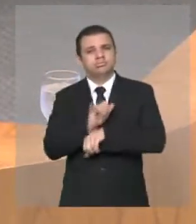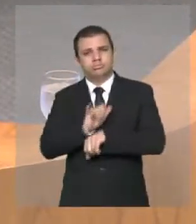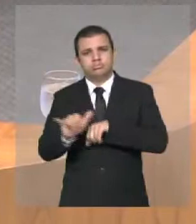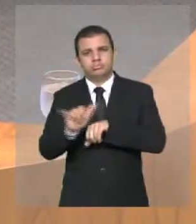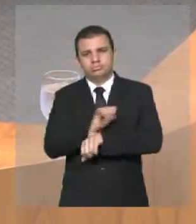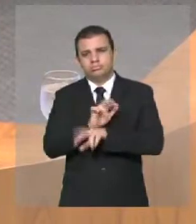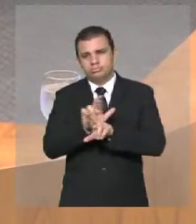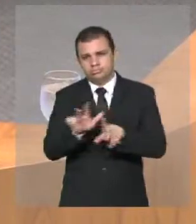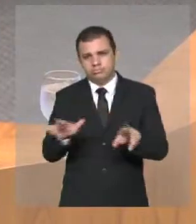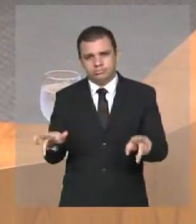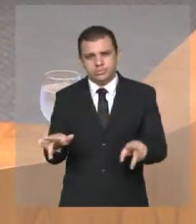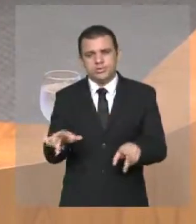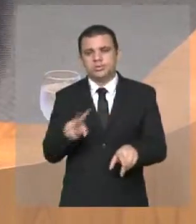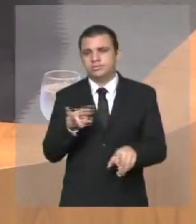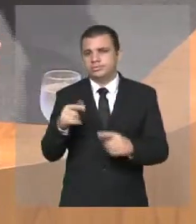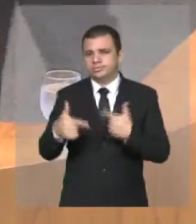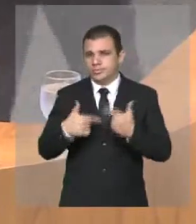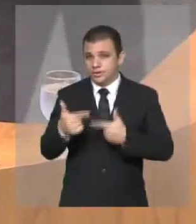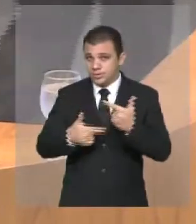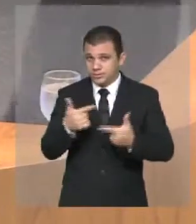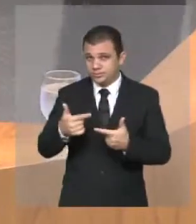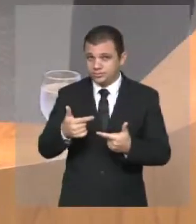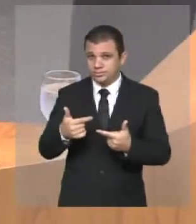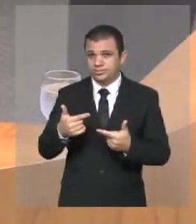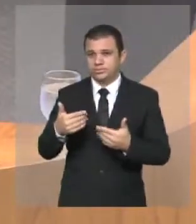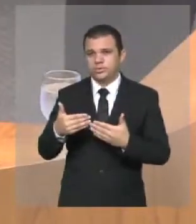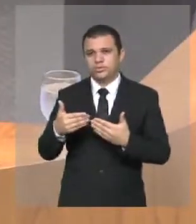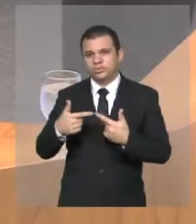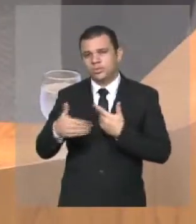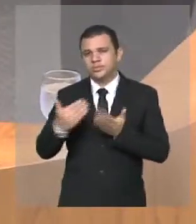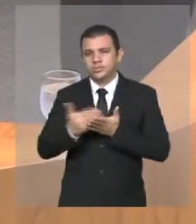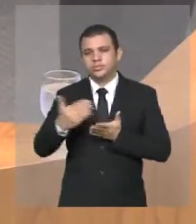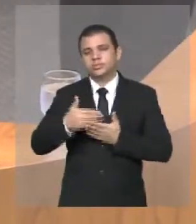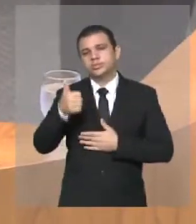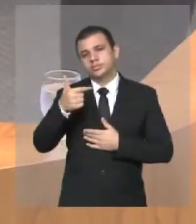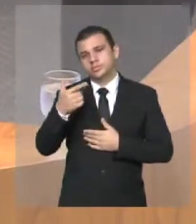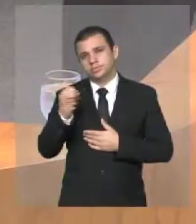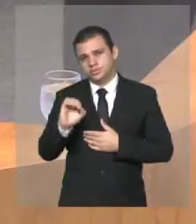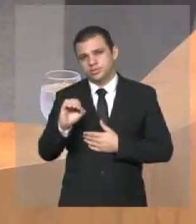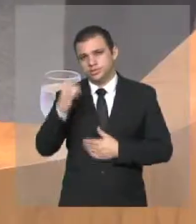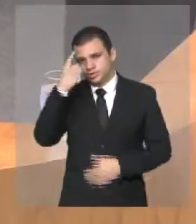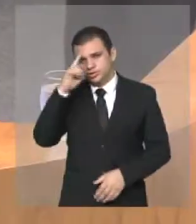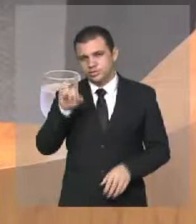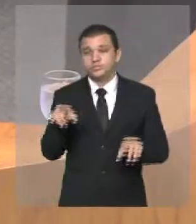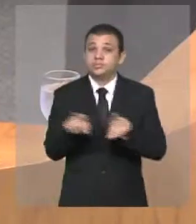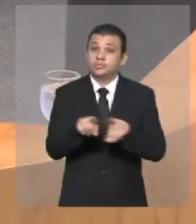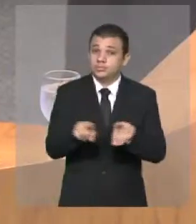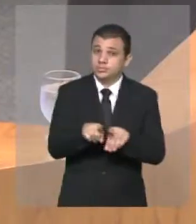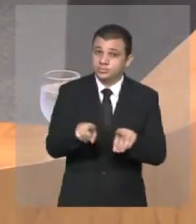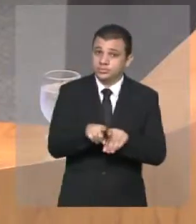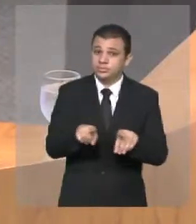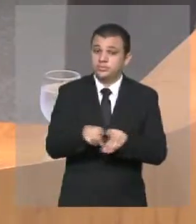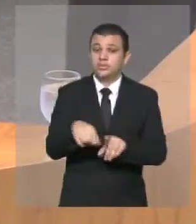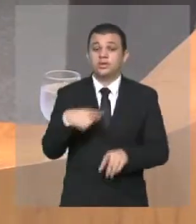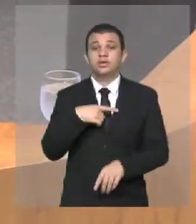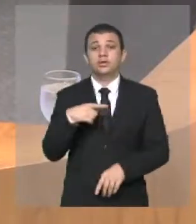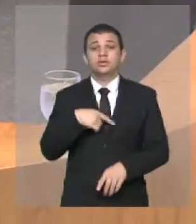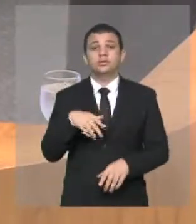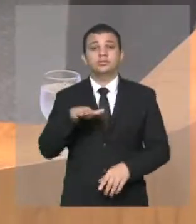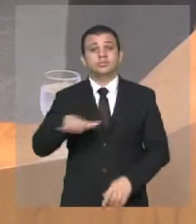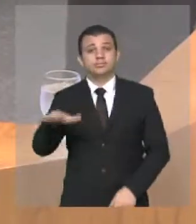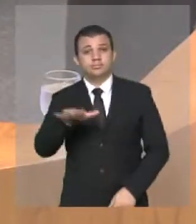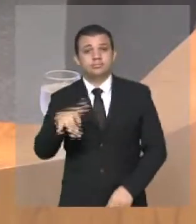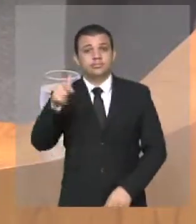de atuação nos primeiros 120 dias. e contemplava, inclusive, a área de revitalização do Rio